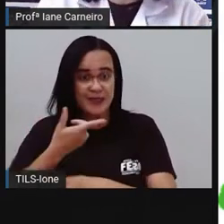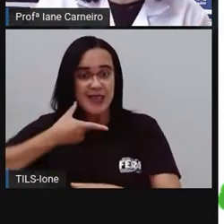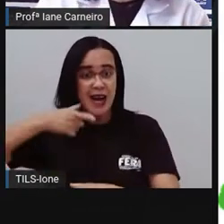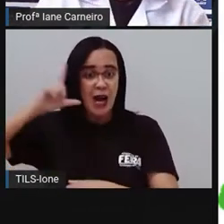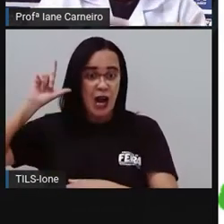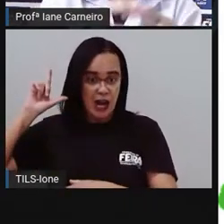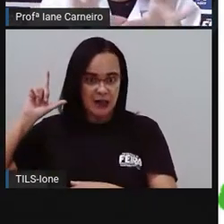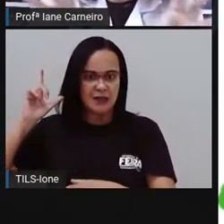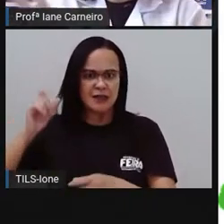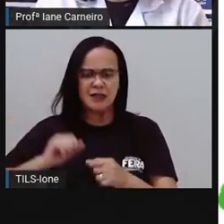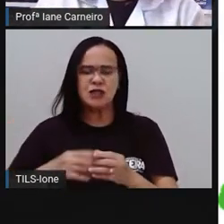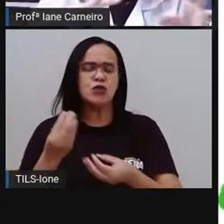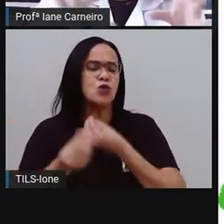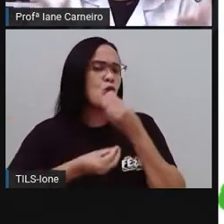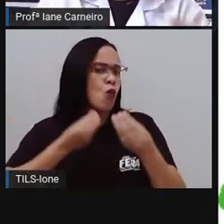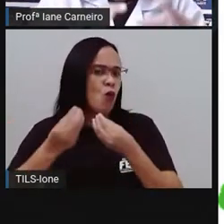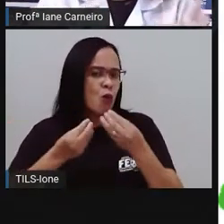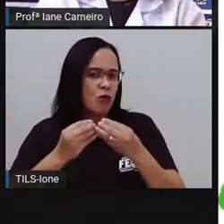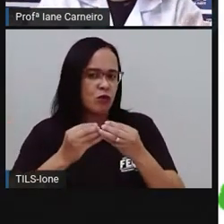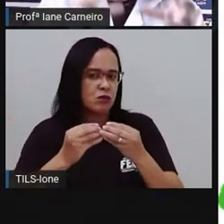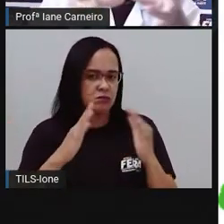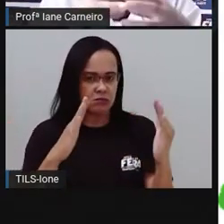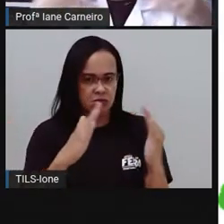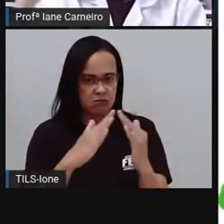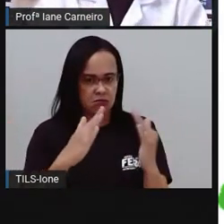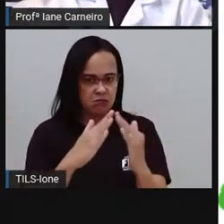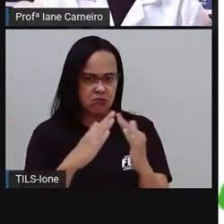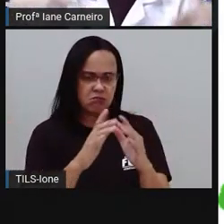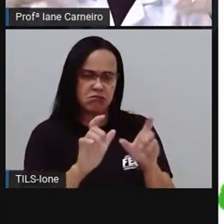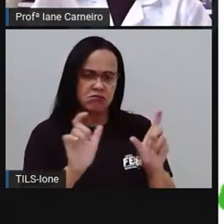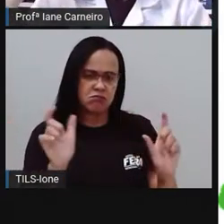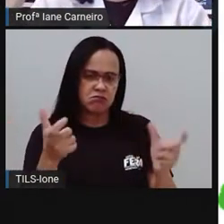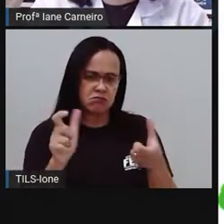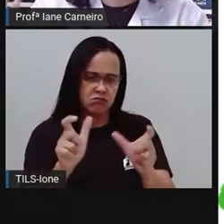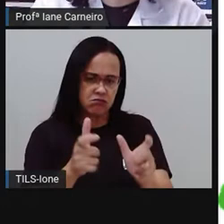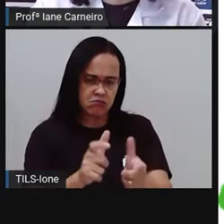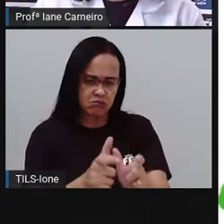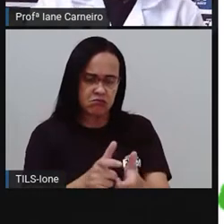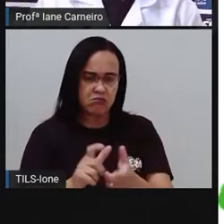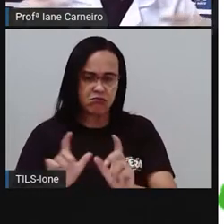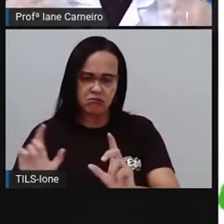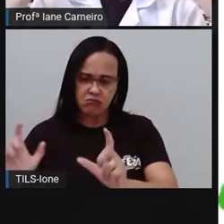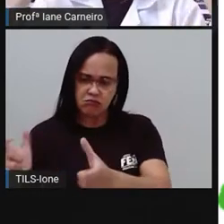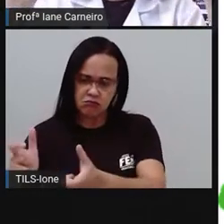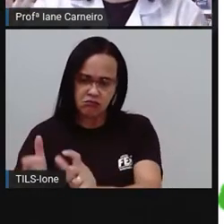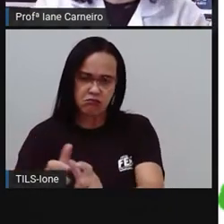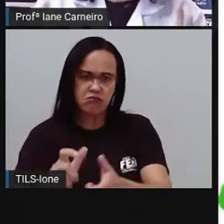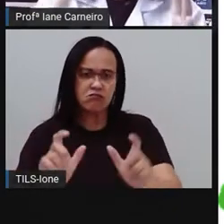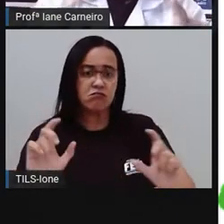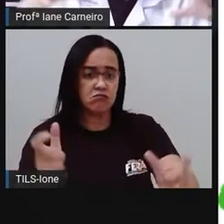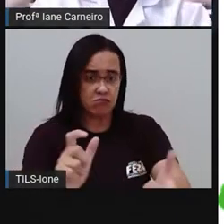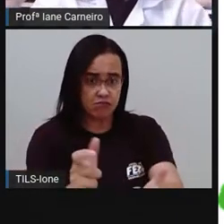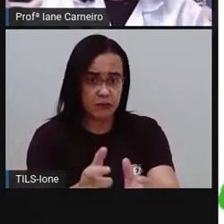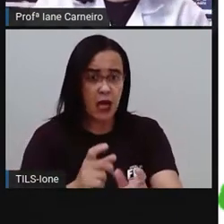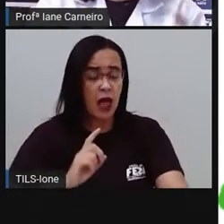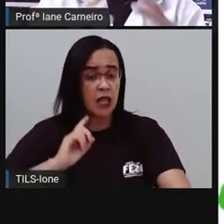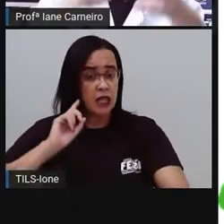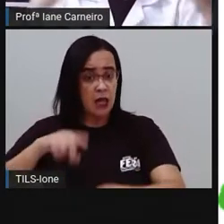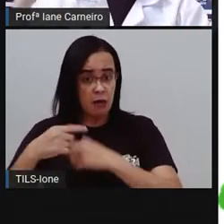vila, né? Um conjunto de casas que eram reunidas e aí foi... As pessoas foram chegando pra morar, foram tendo filhos e